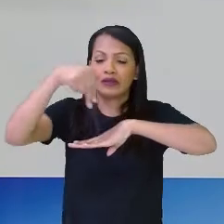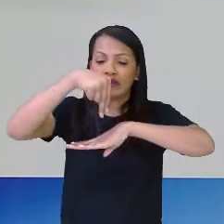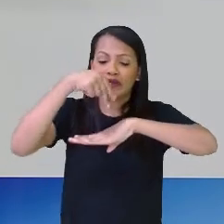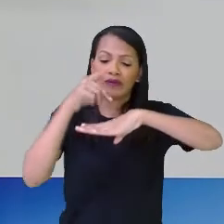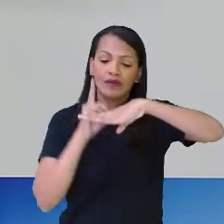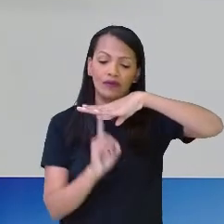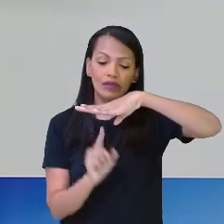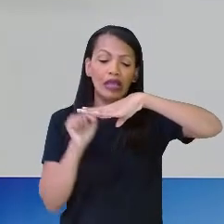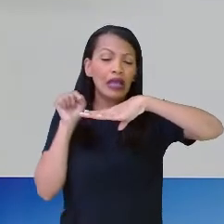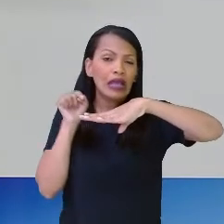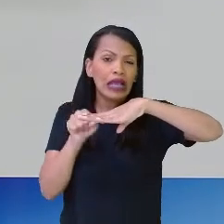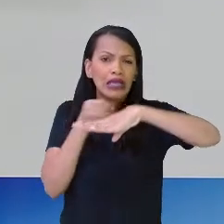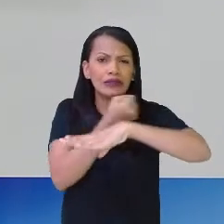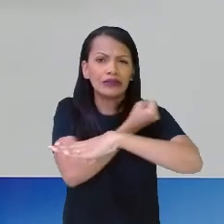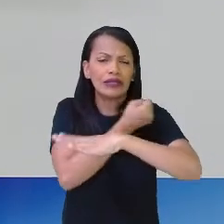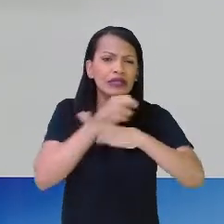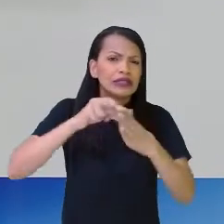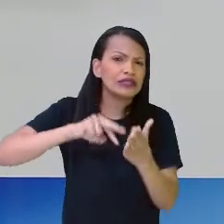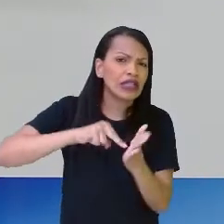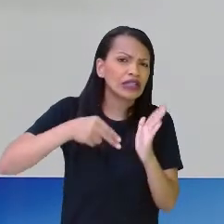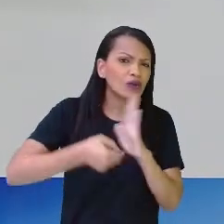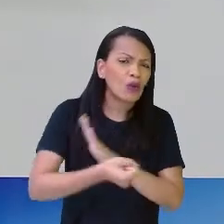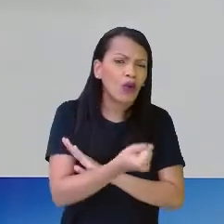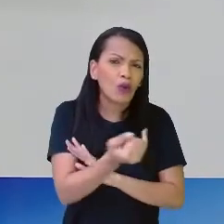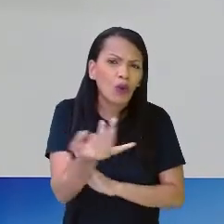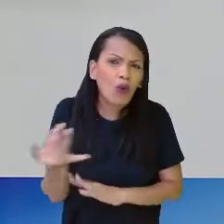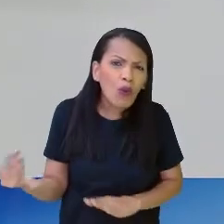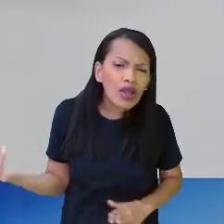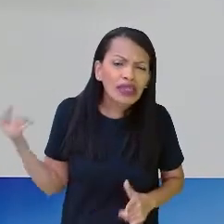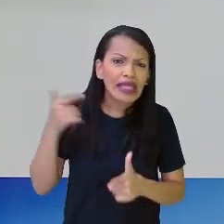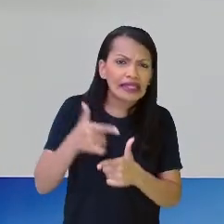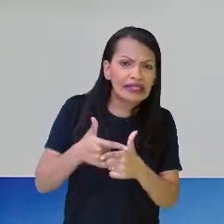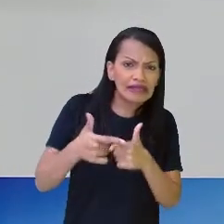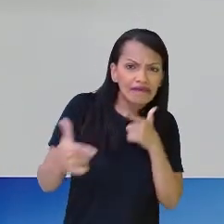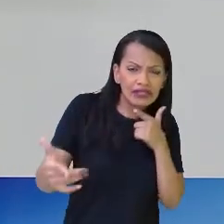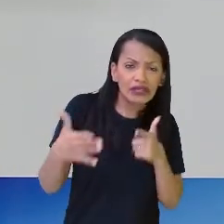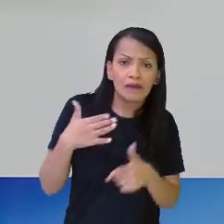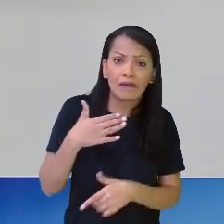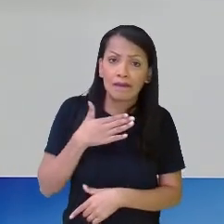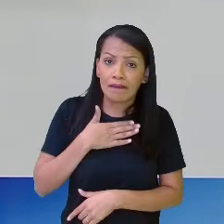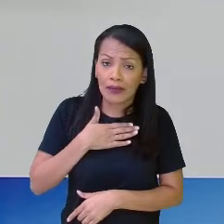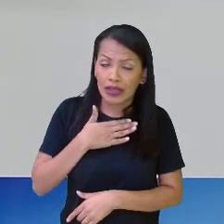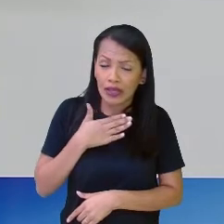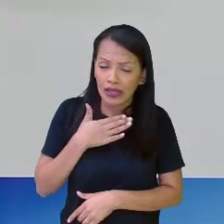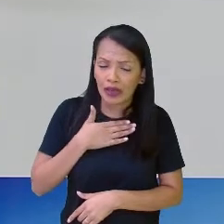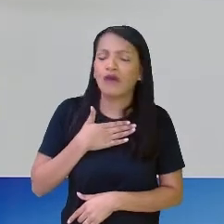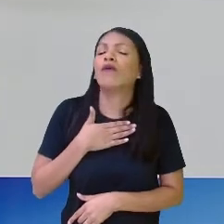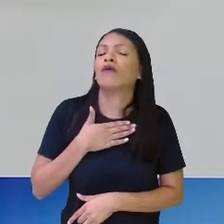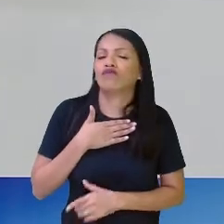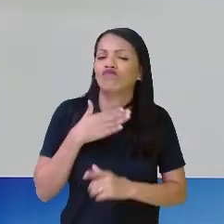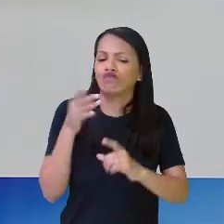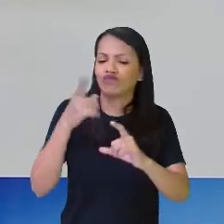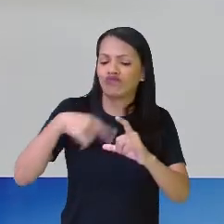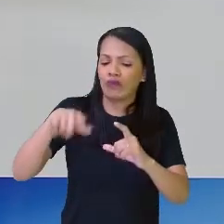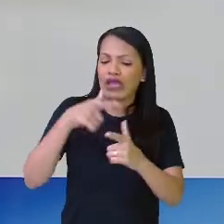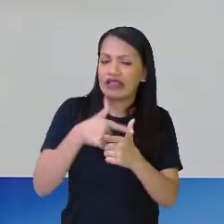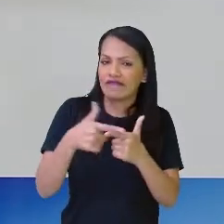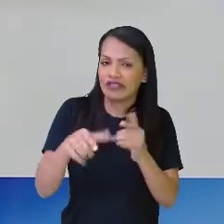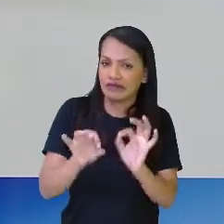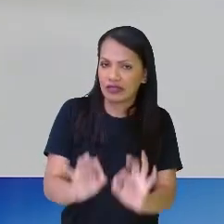fracionário, significa em quantas partes eu vou dividir o meu inteiro. Feito esta